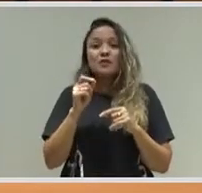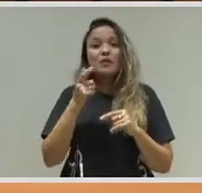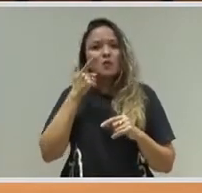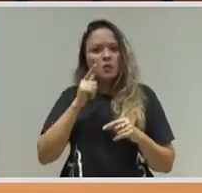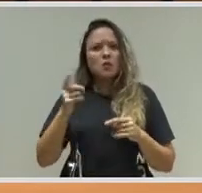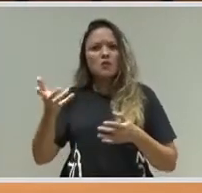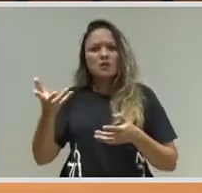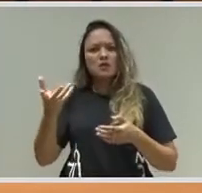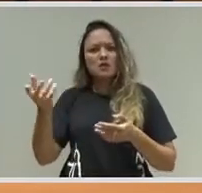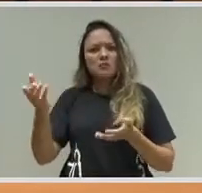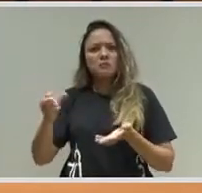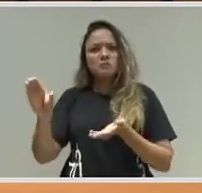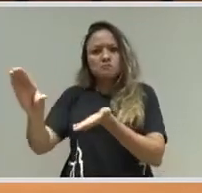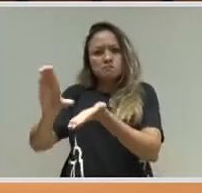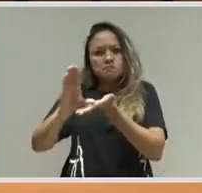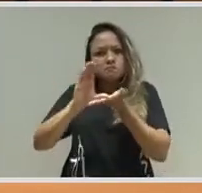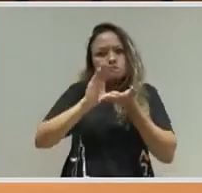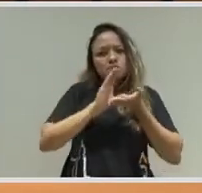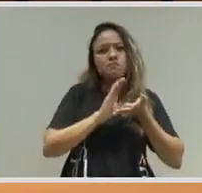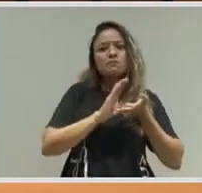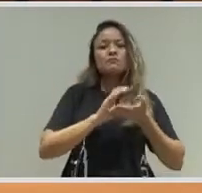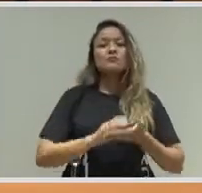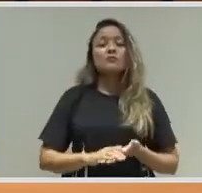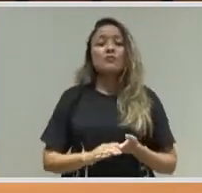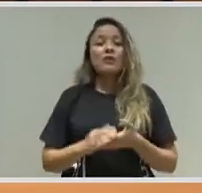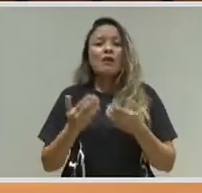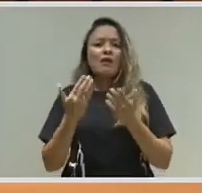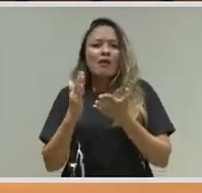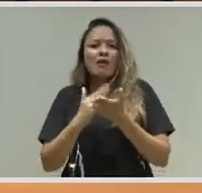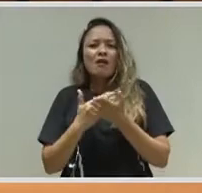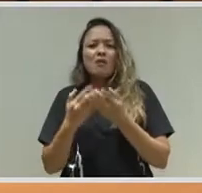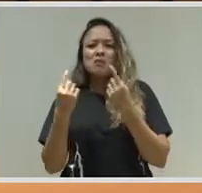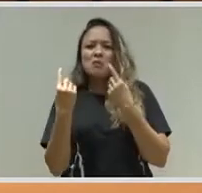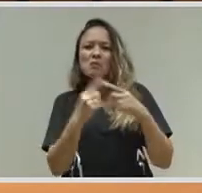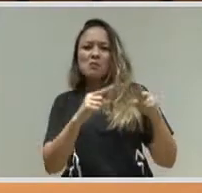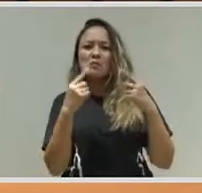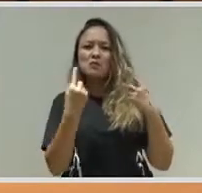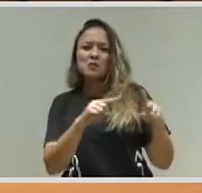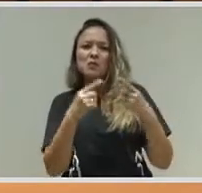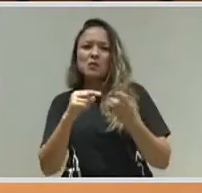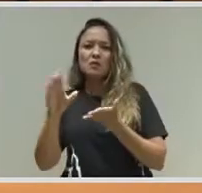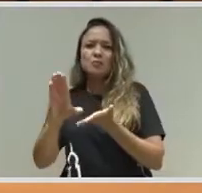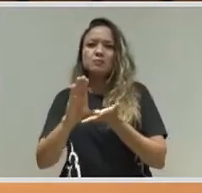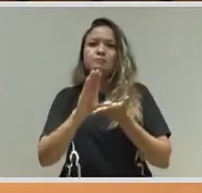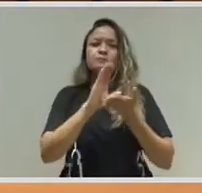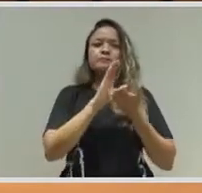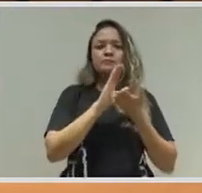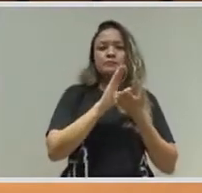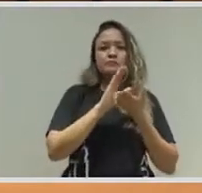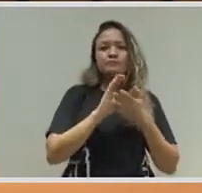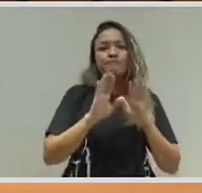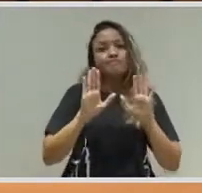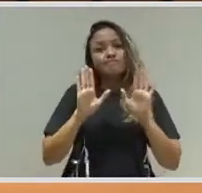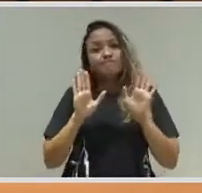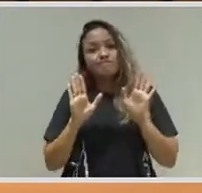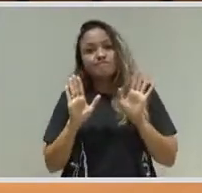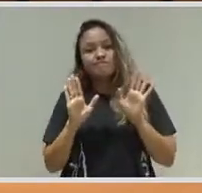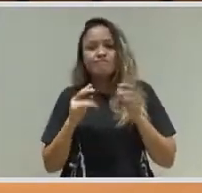Foi muito criticada e não fui nem eu que conduzi, então não estou querendo puxar para a